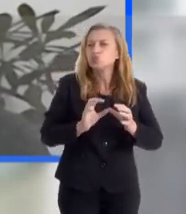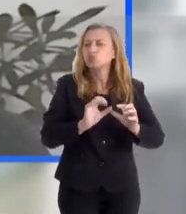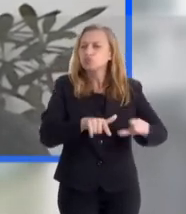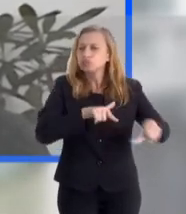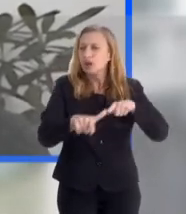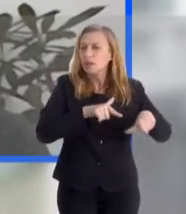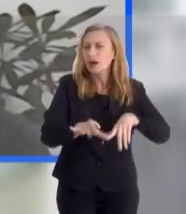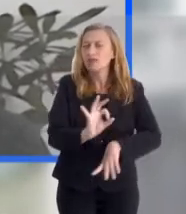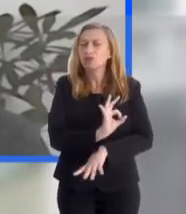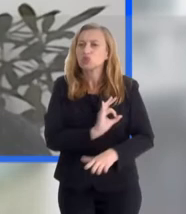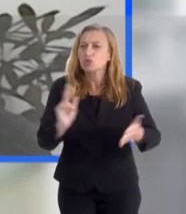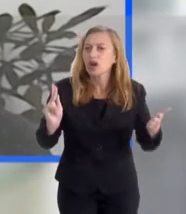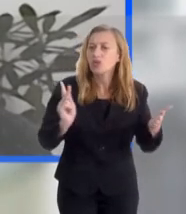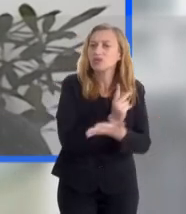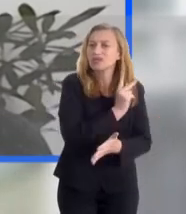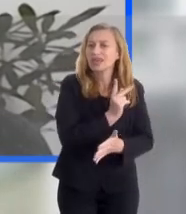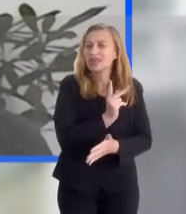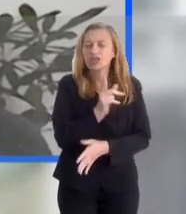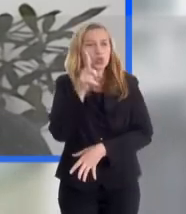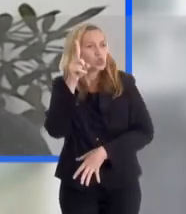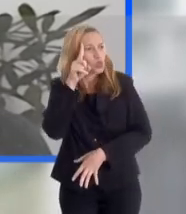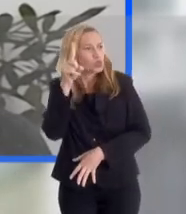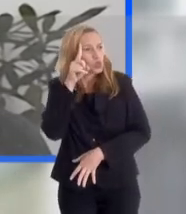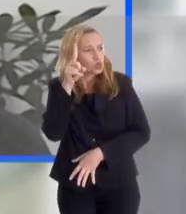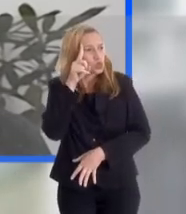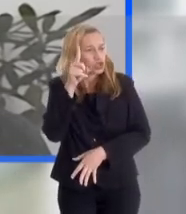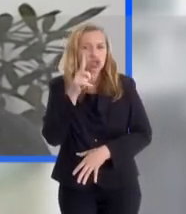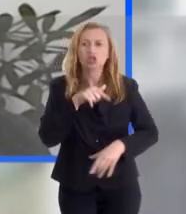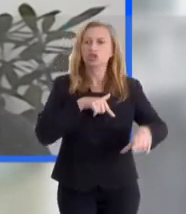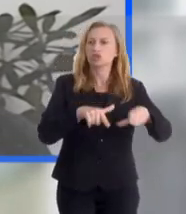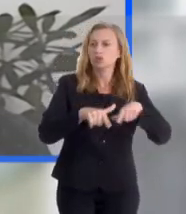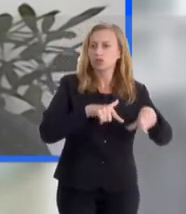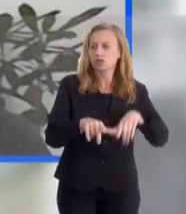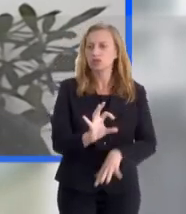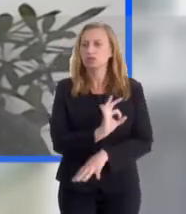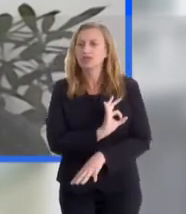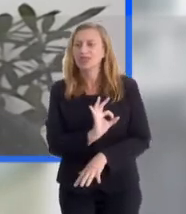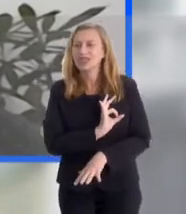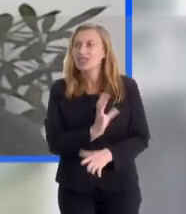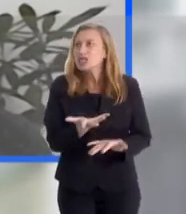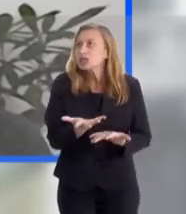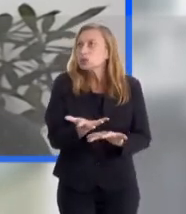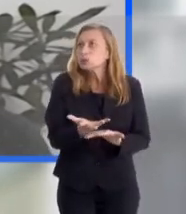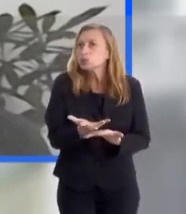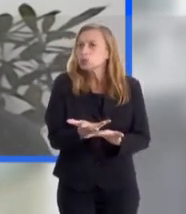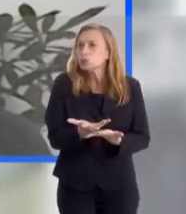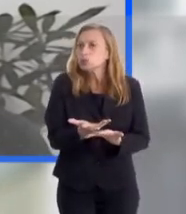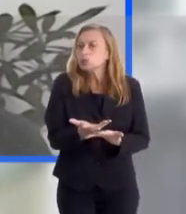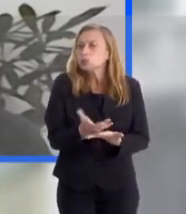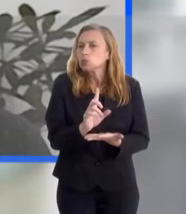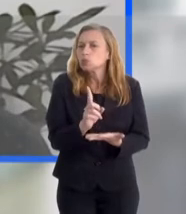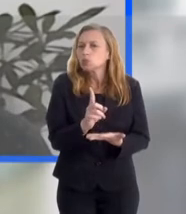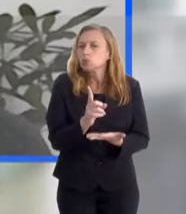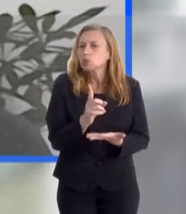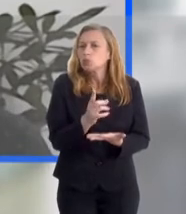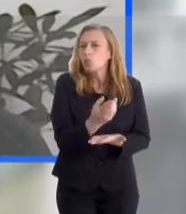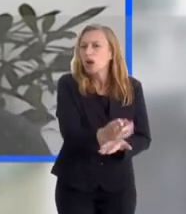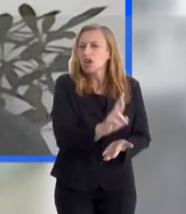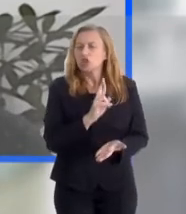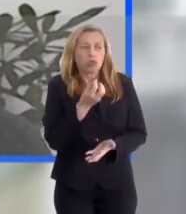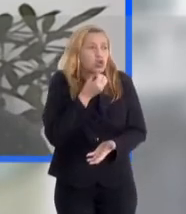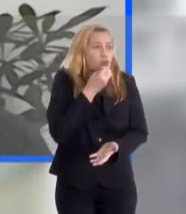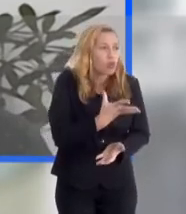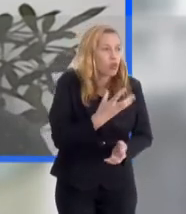operações policiais que acontece uma rotina de operações policiais e que, de fato, não trazem um... Um...